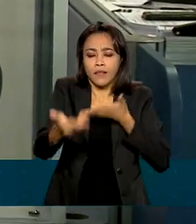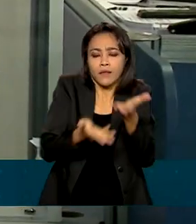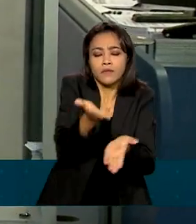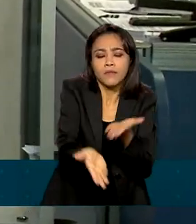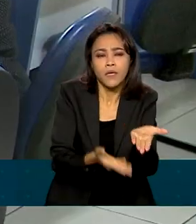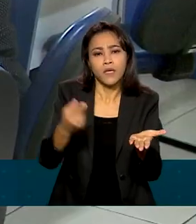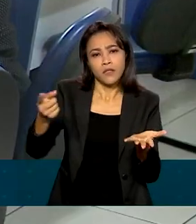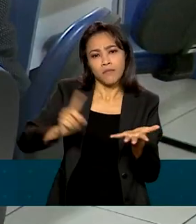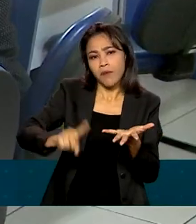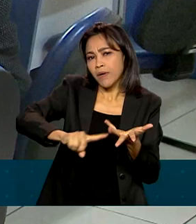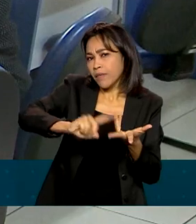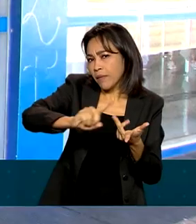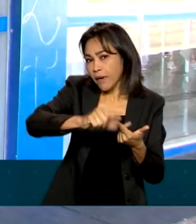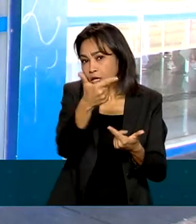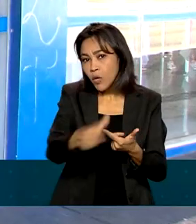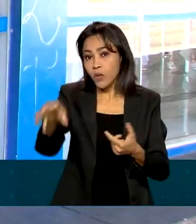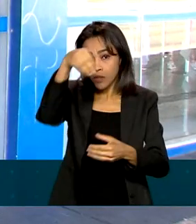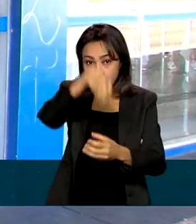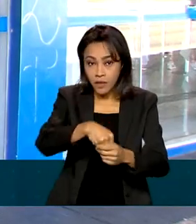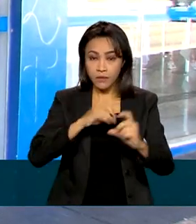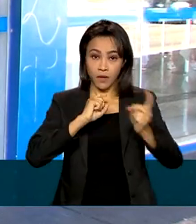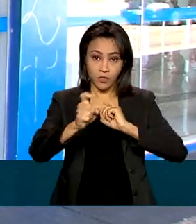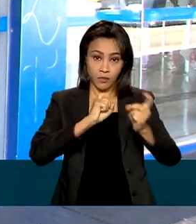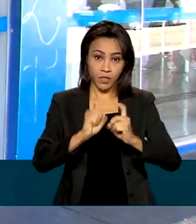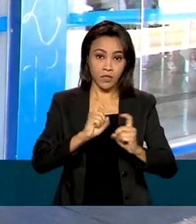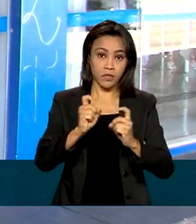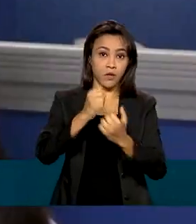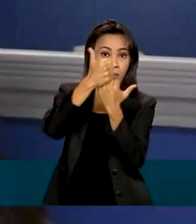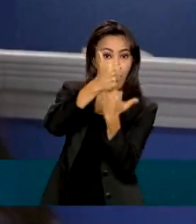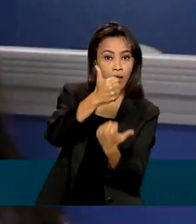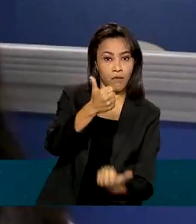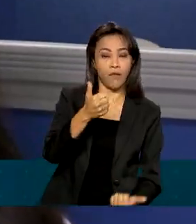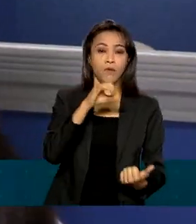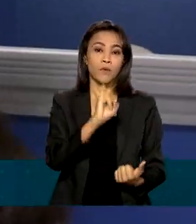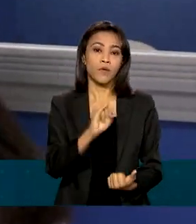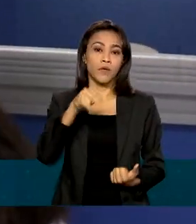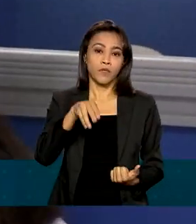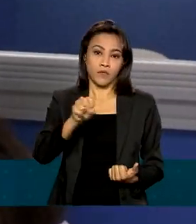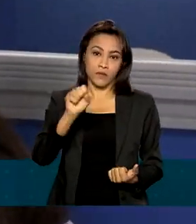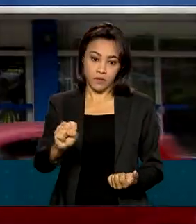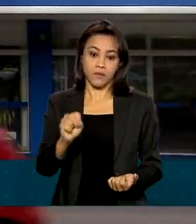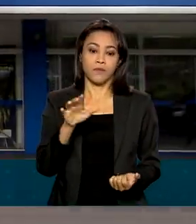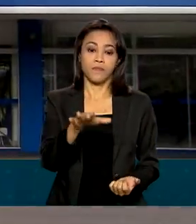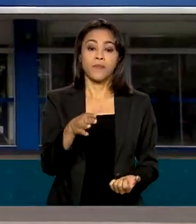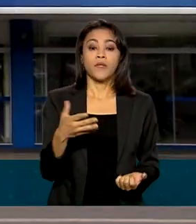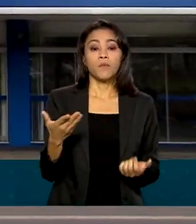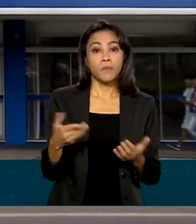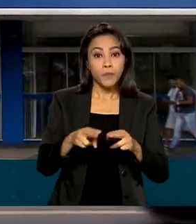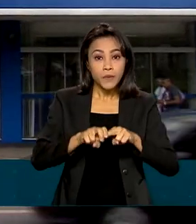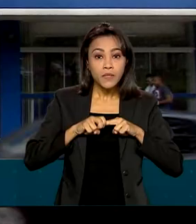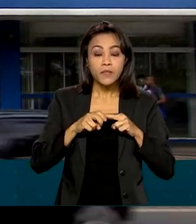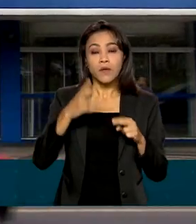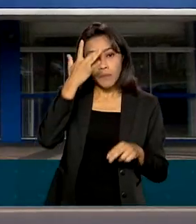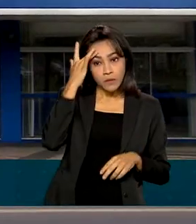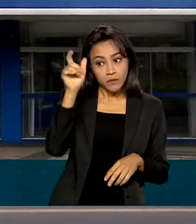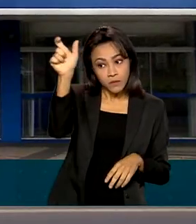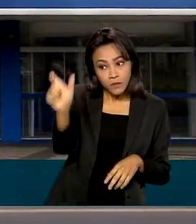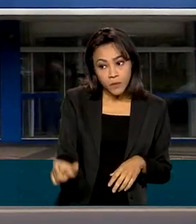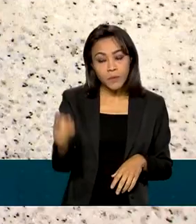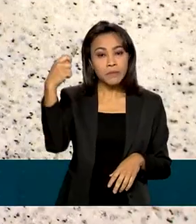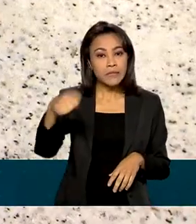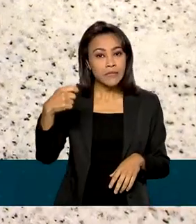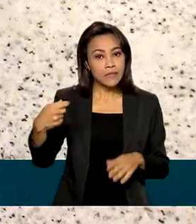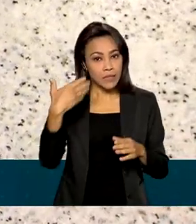Outra alteração diz respeito à identificação na entrada das agências. Para isso, o beneficiário vai ter que